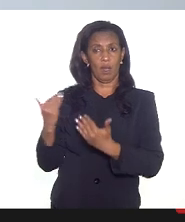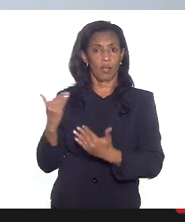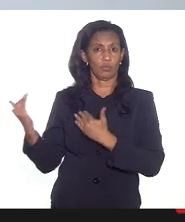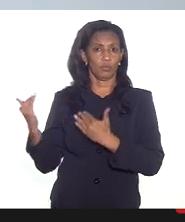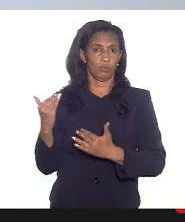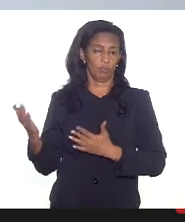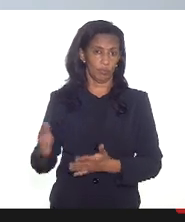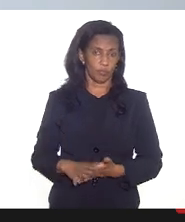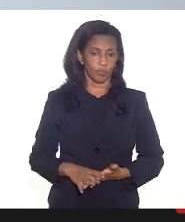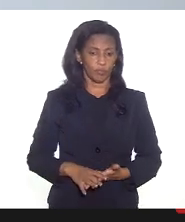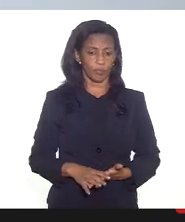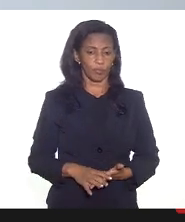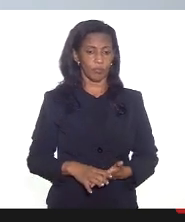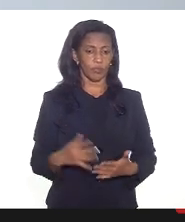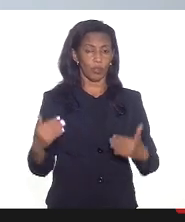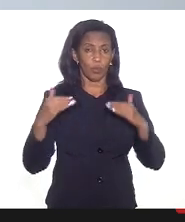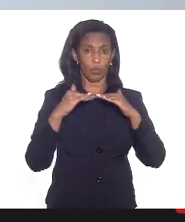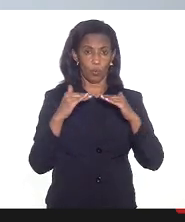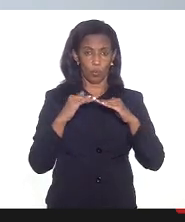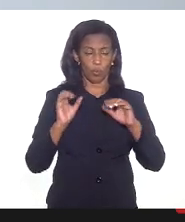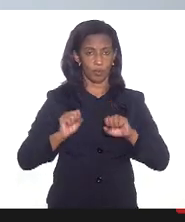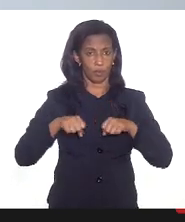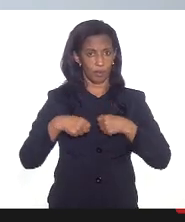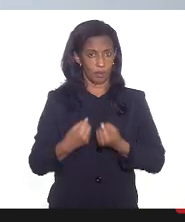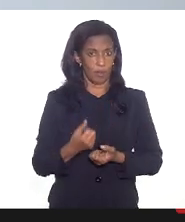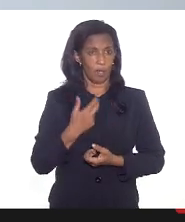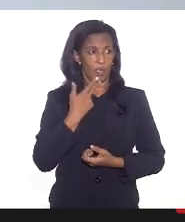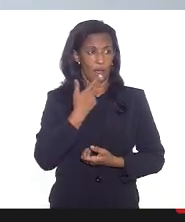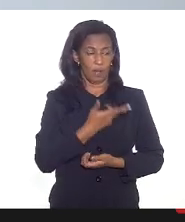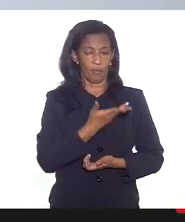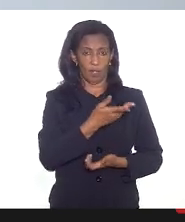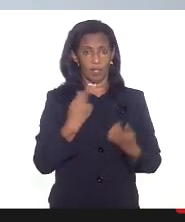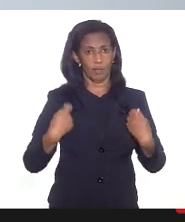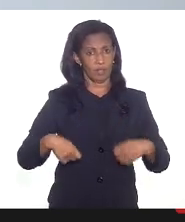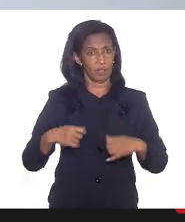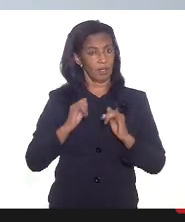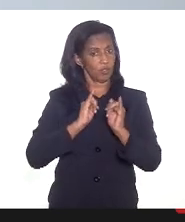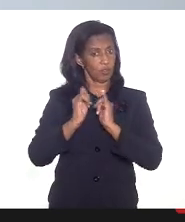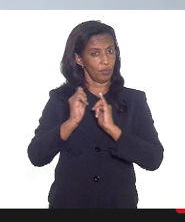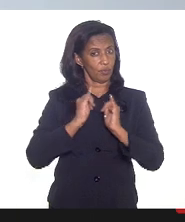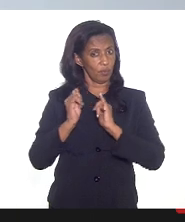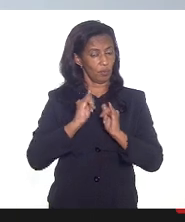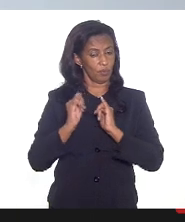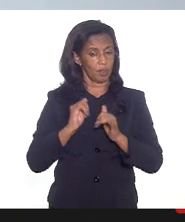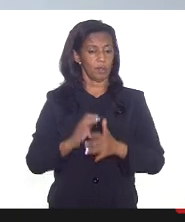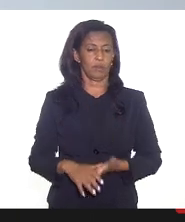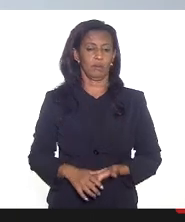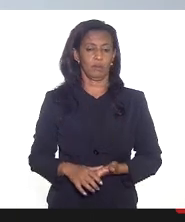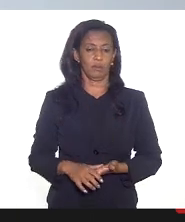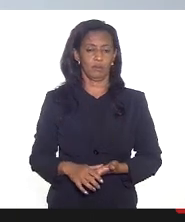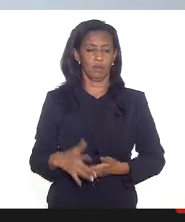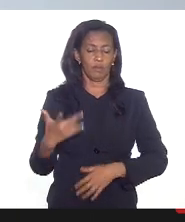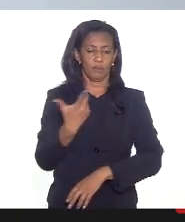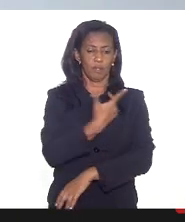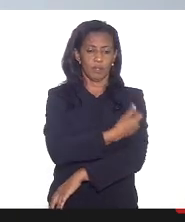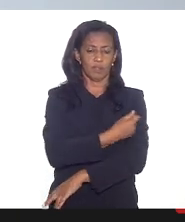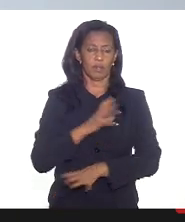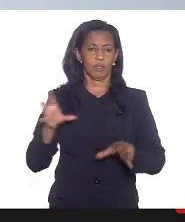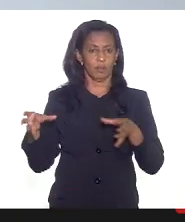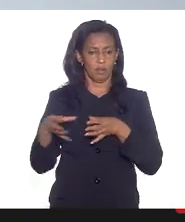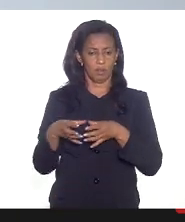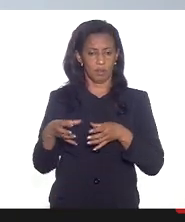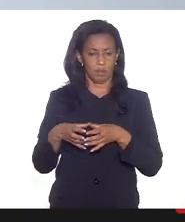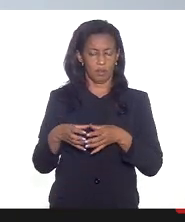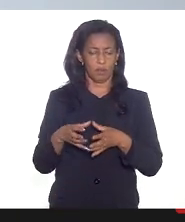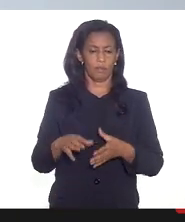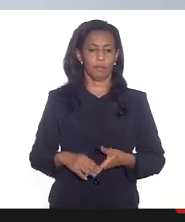atendimento então concordo reforço a fala da Alessandra da necessidade de informação de publicização da vacinação desse grupo